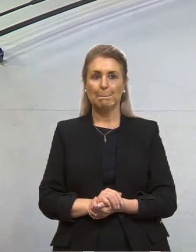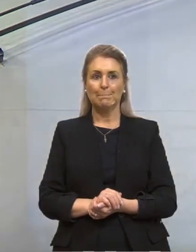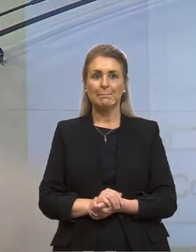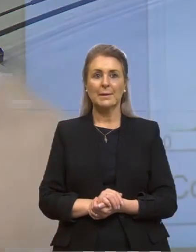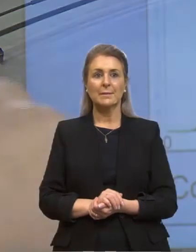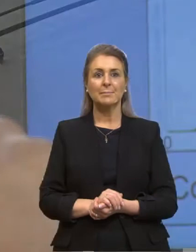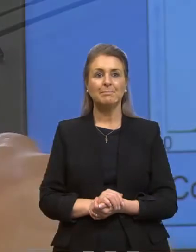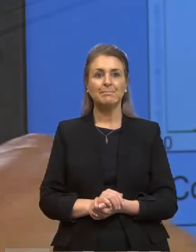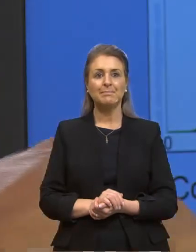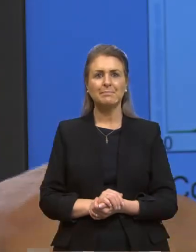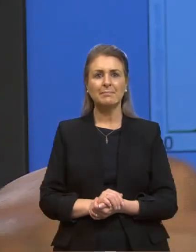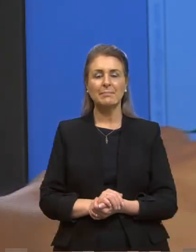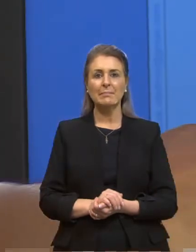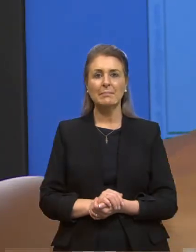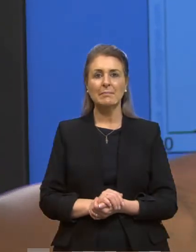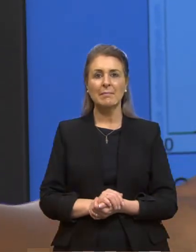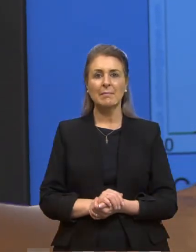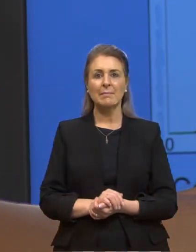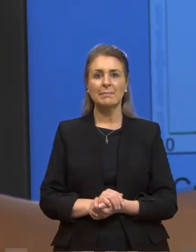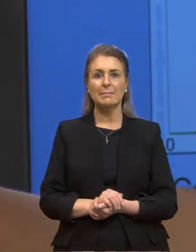ver se pega bem aqui.